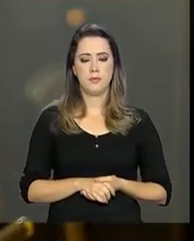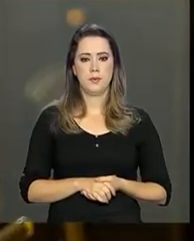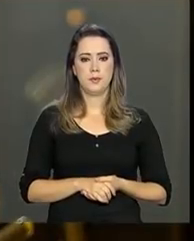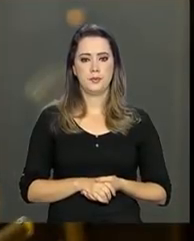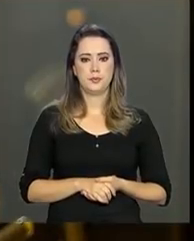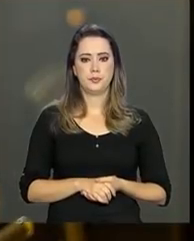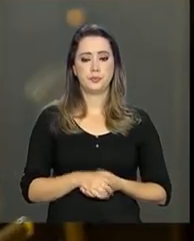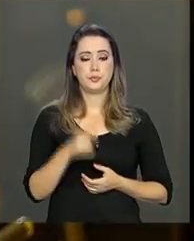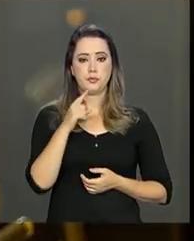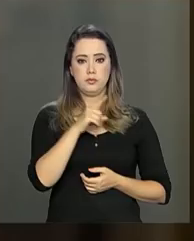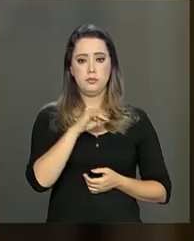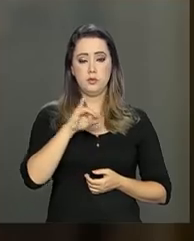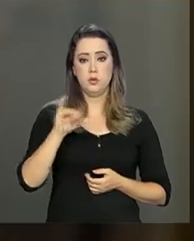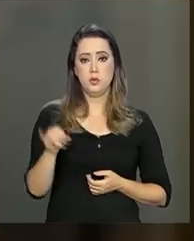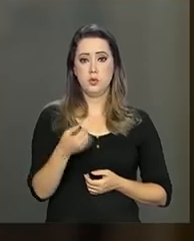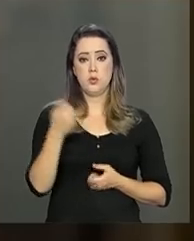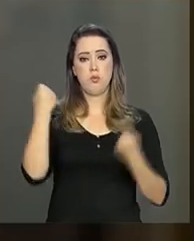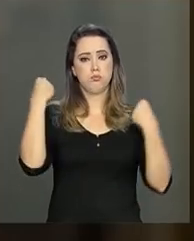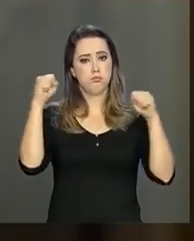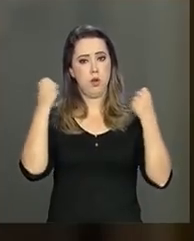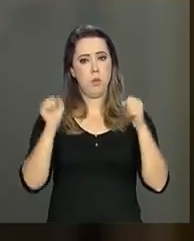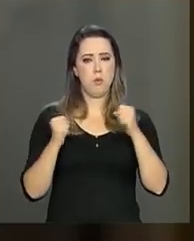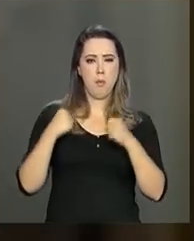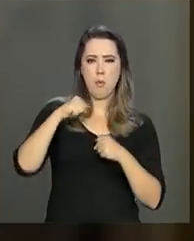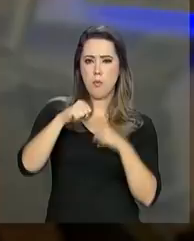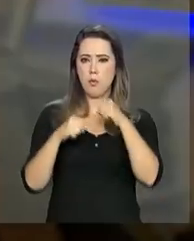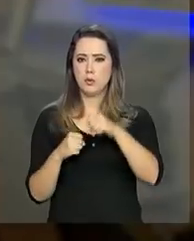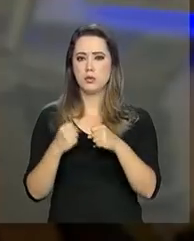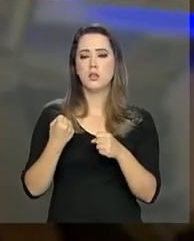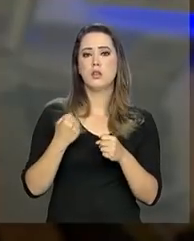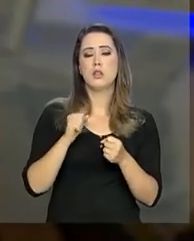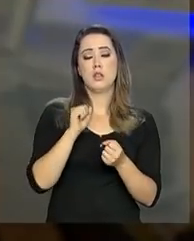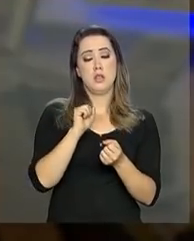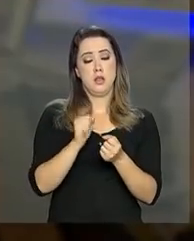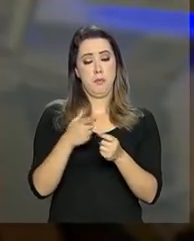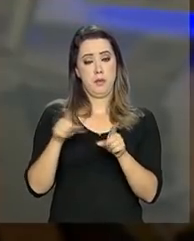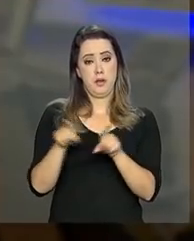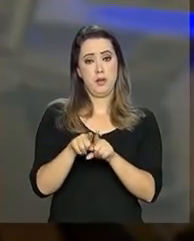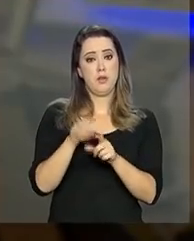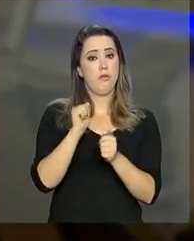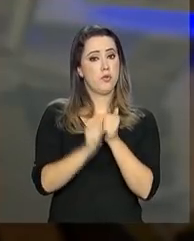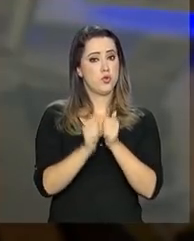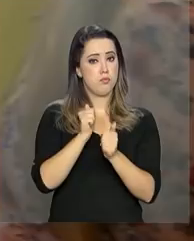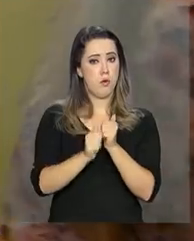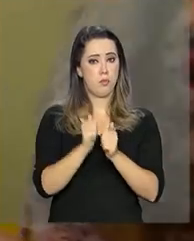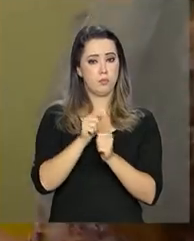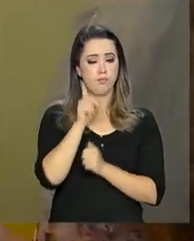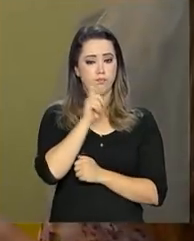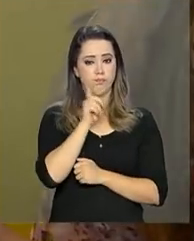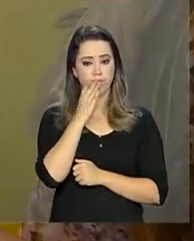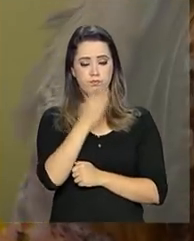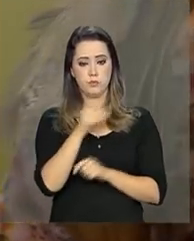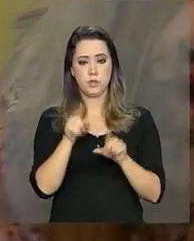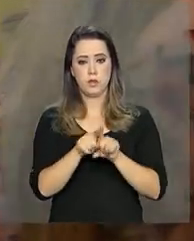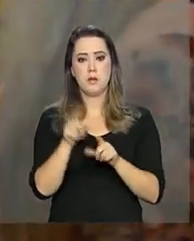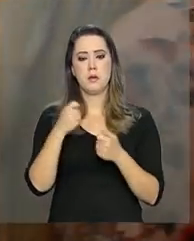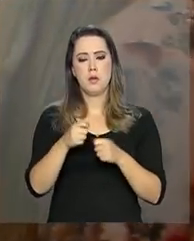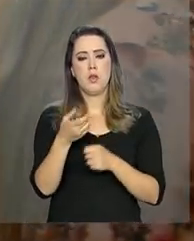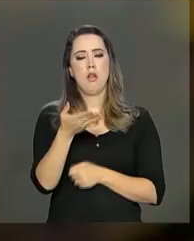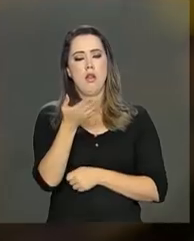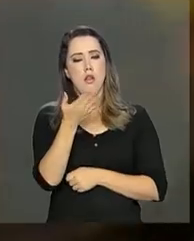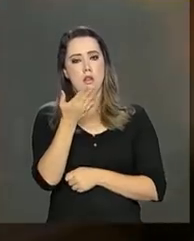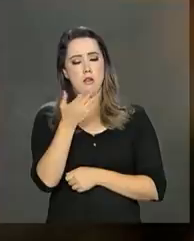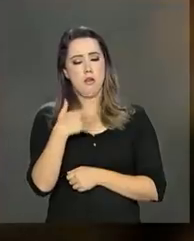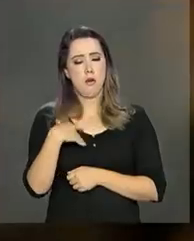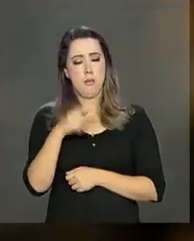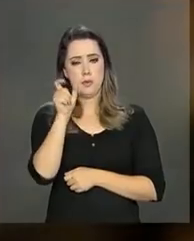João Cardoso faz musculação, lutas e futebol americano. Para garantir a energia necessária, faz acompanhamento com o nutricionista,